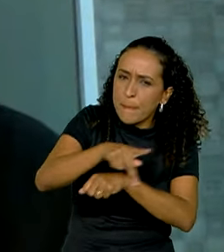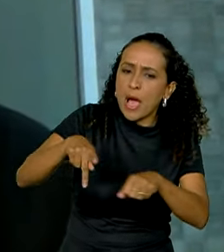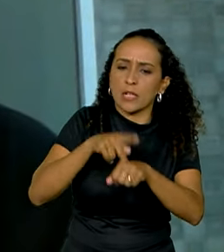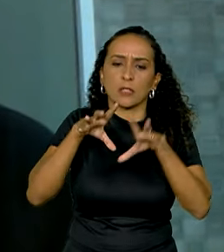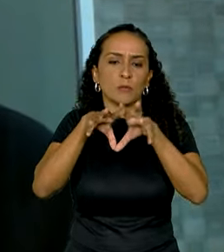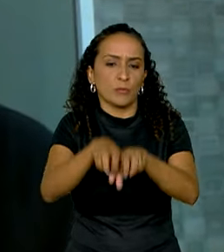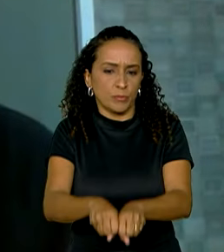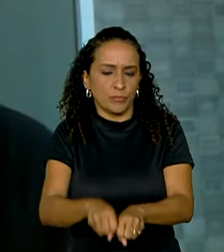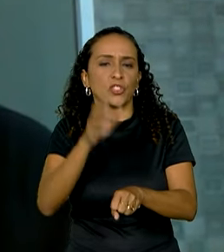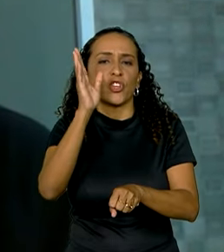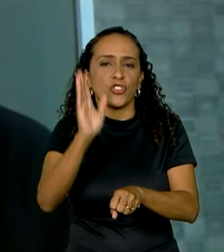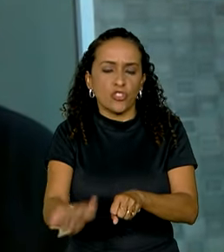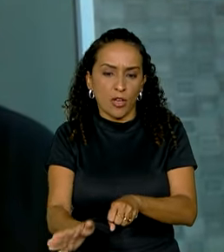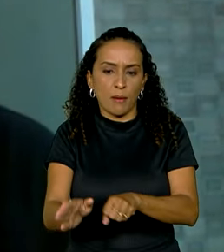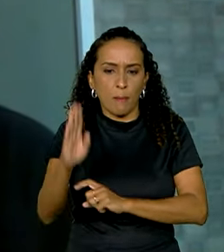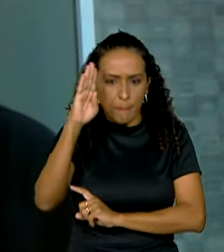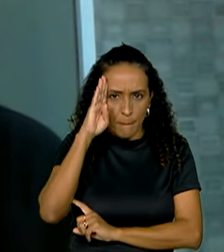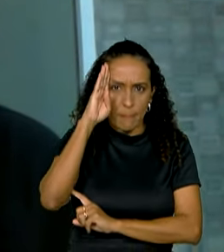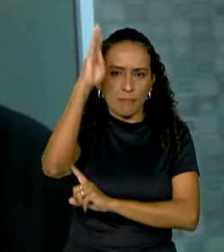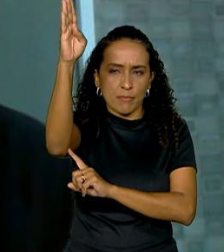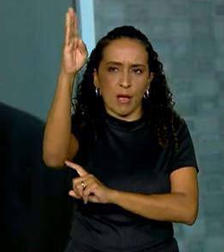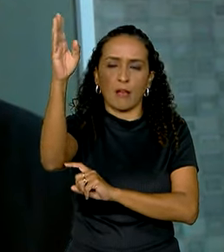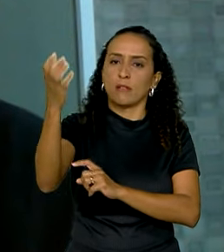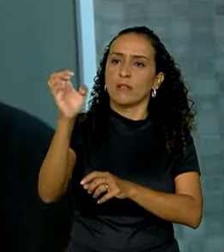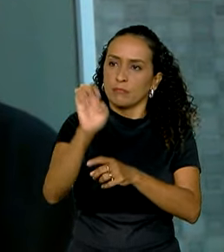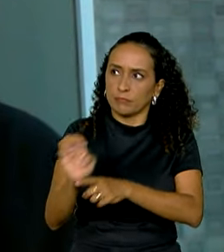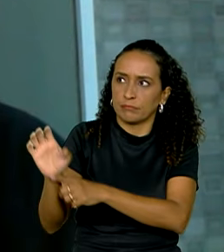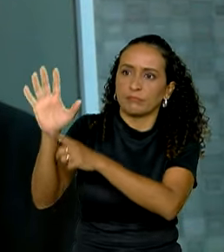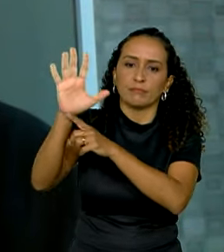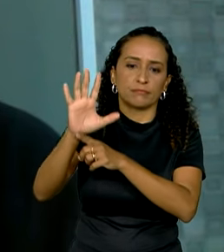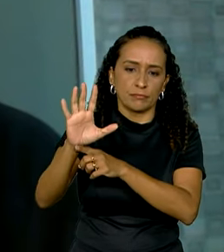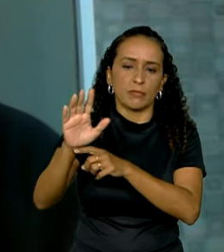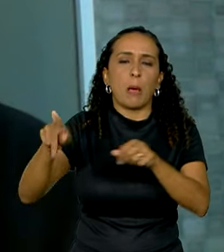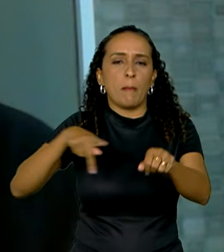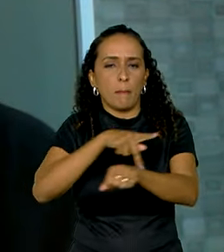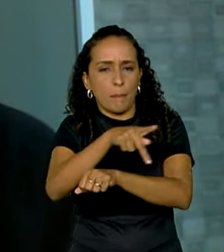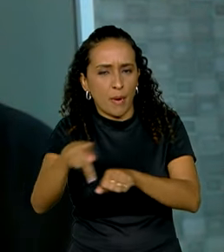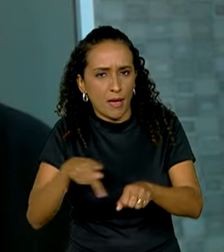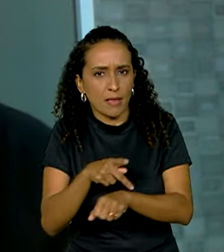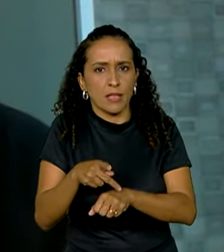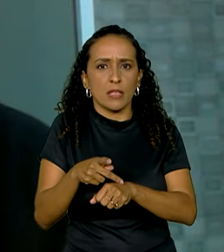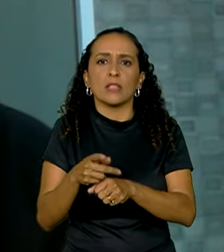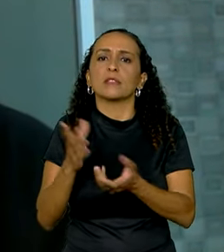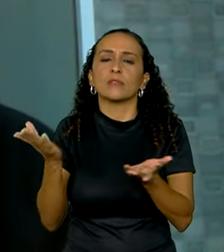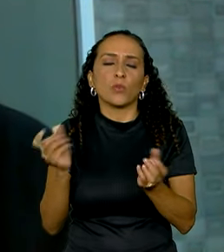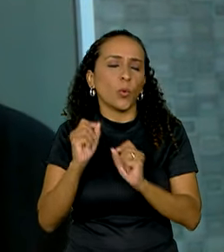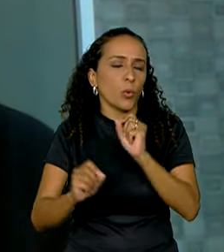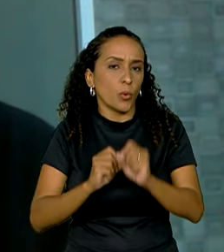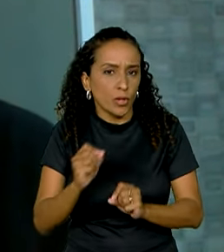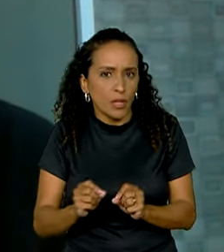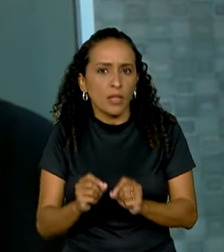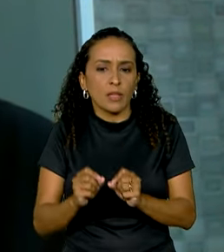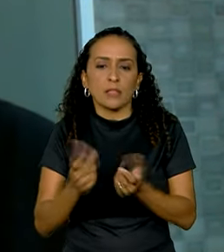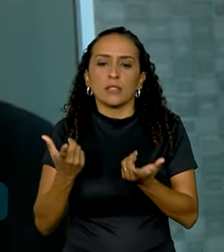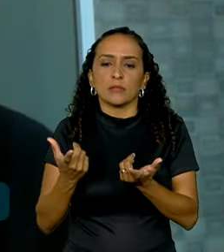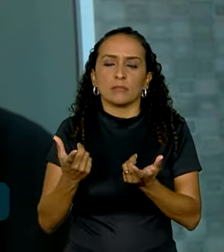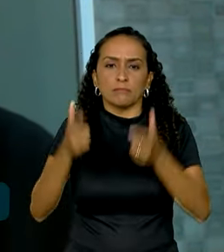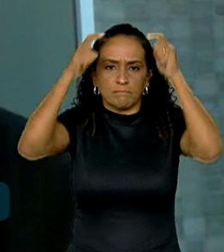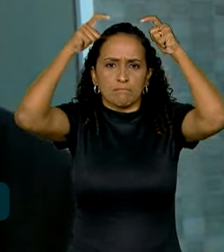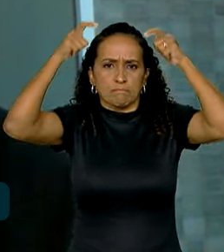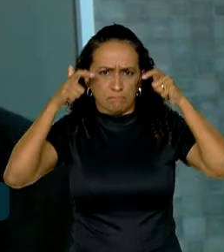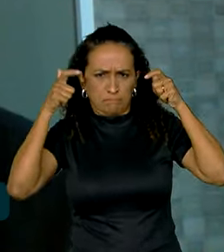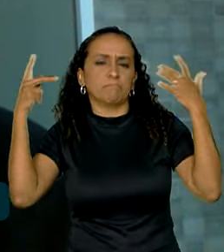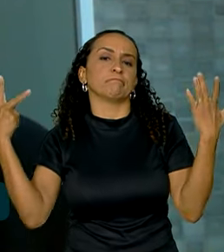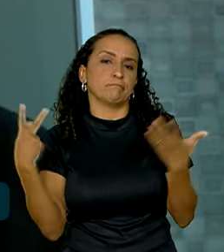pelas potências europeias, países que foram submetidos a imperialismos